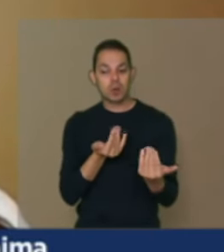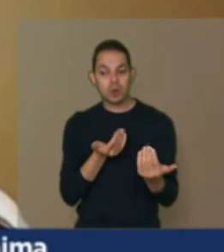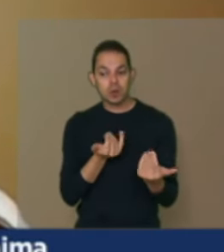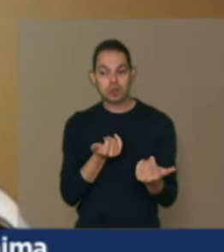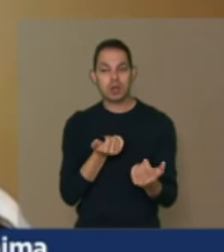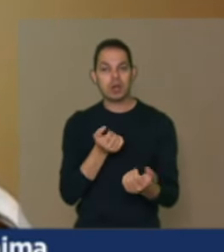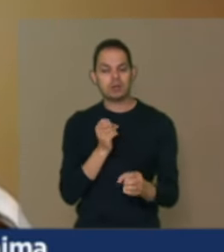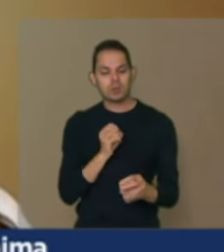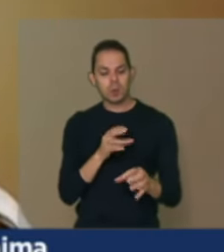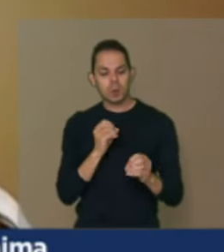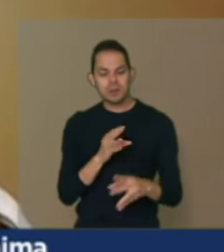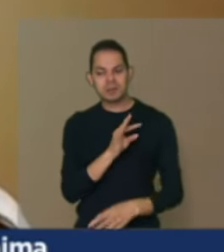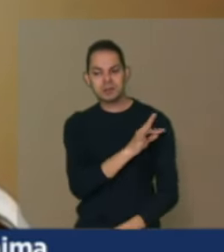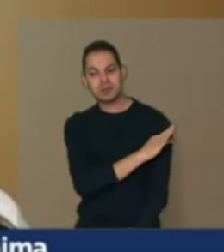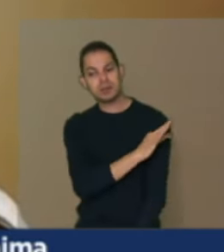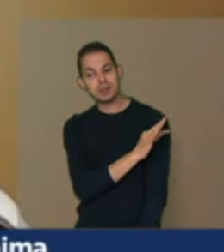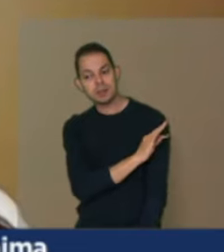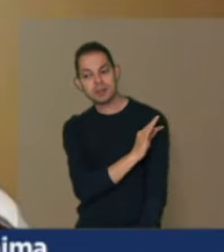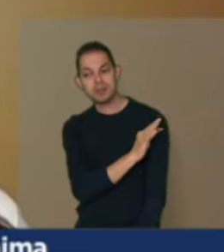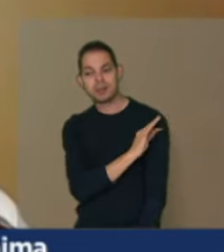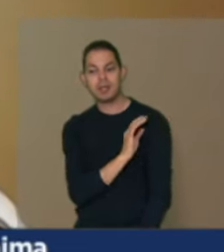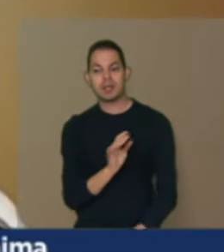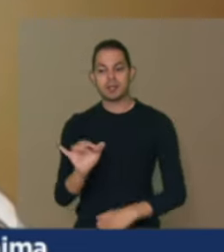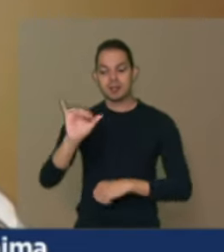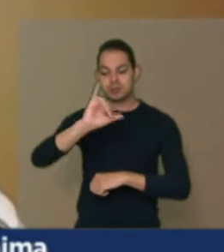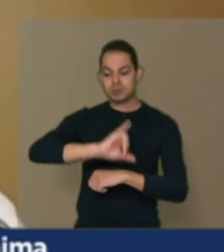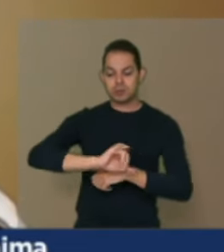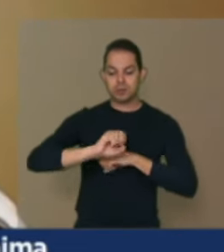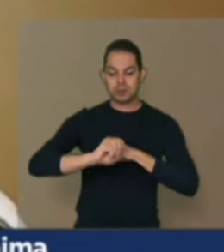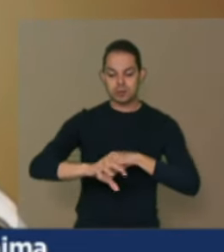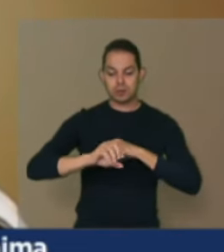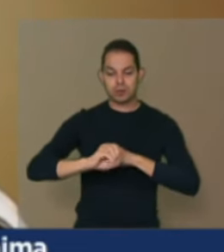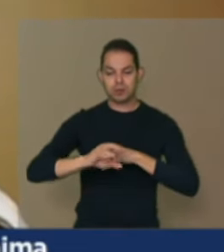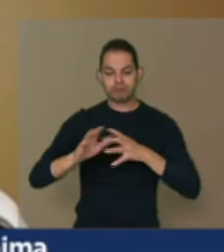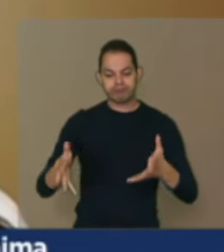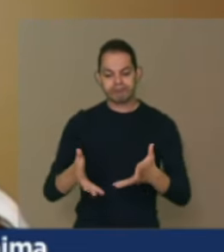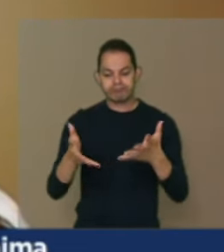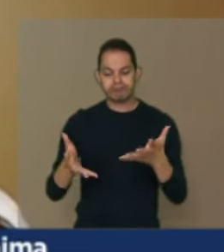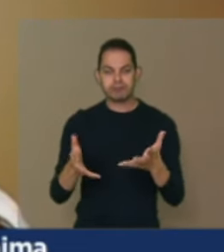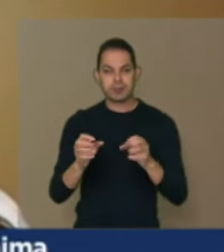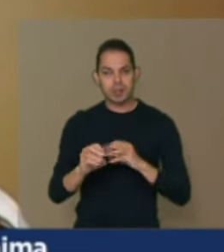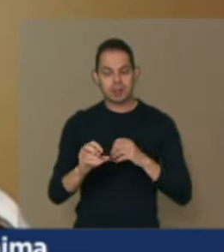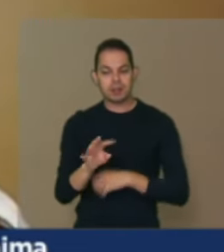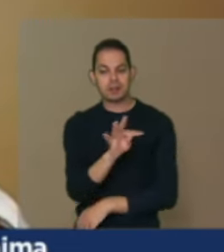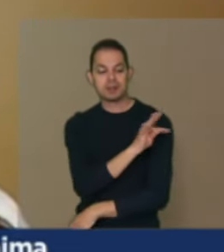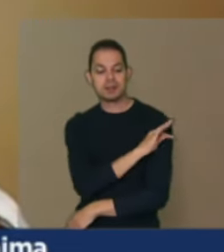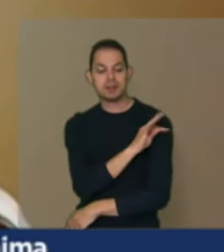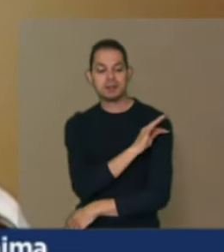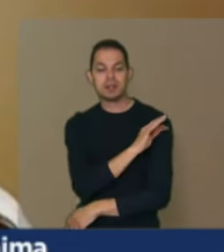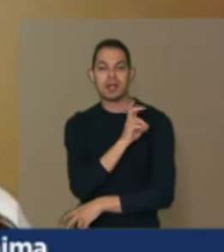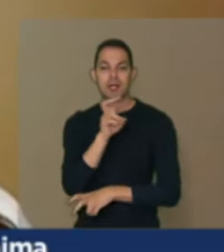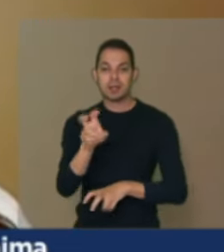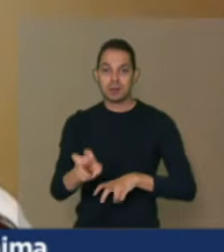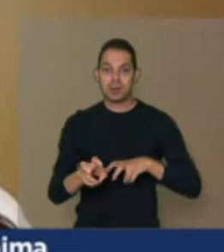técnico a gente tem um centro de formação que incentiva a questão do ensino técnico técnico agropecuário